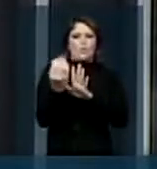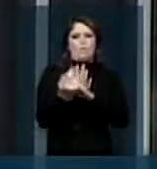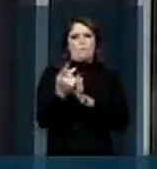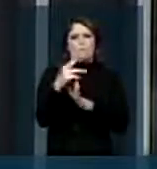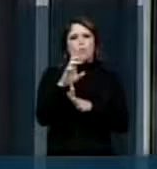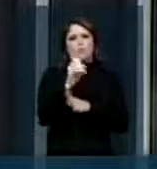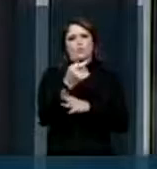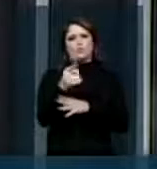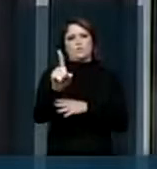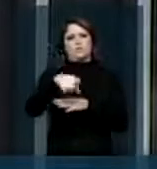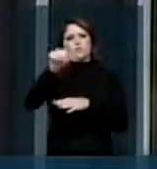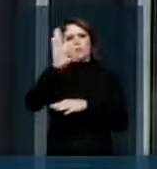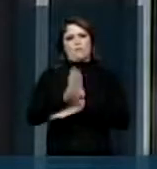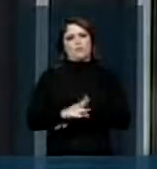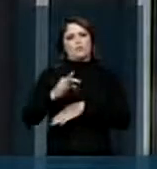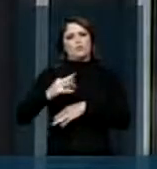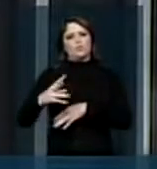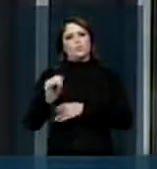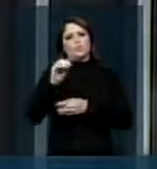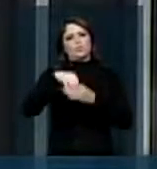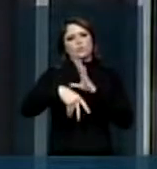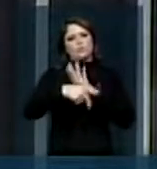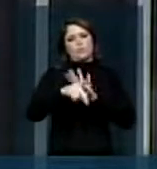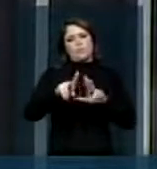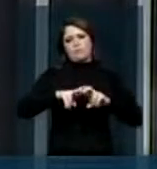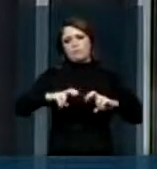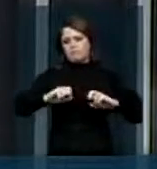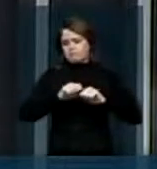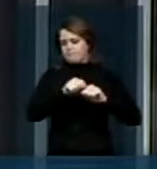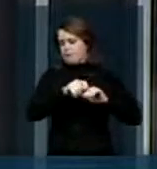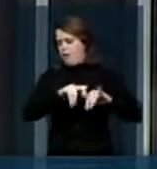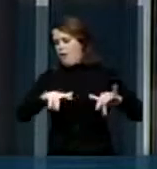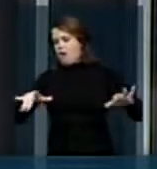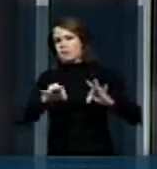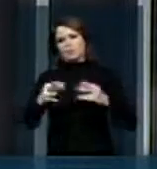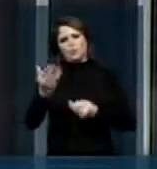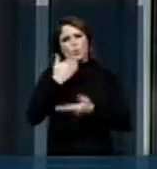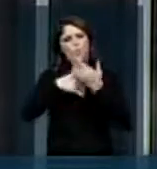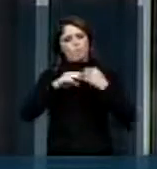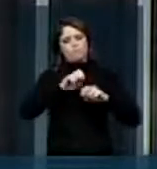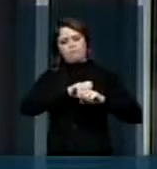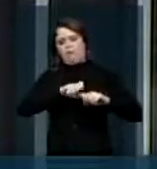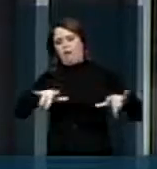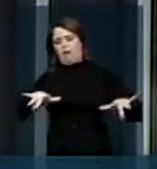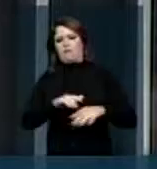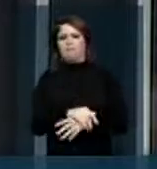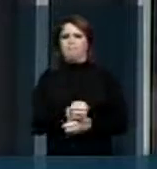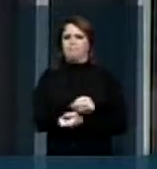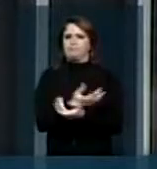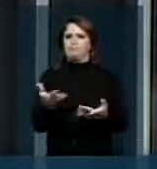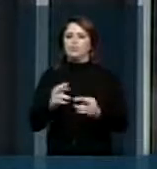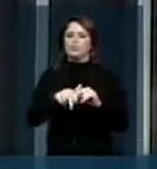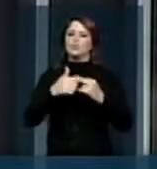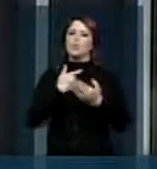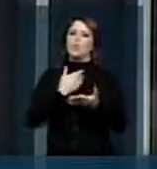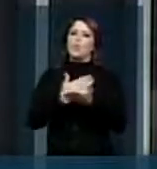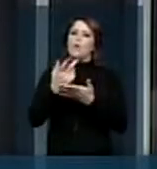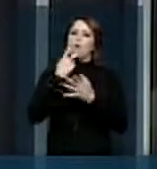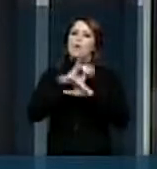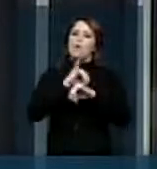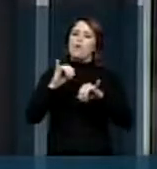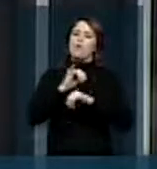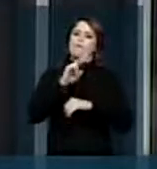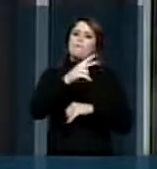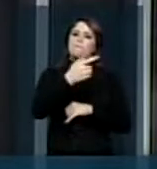que o brasileiro tem à sua mesa. Também aqui, senhor presidente, fazer um registro que hoje começa a